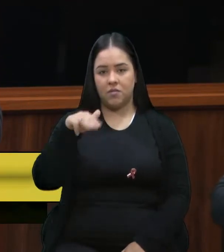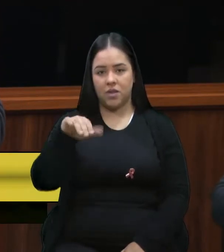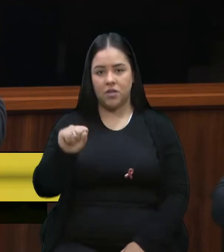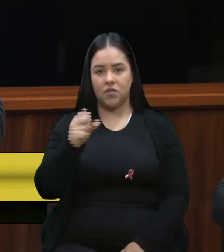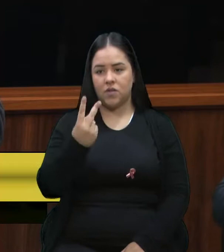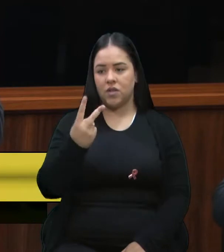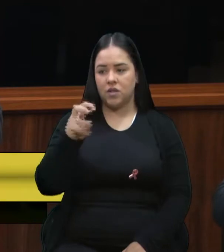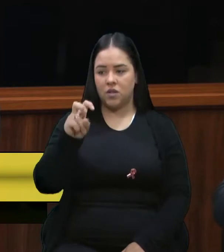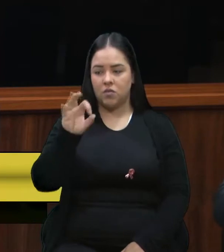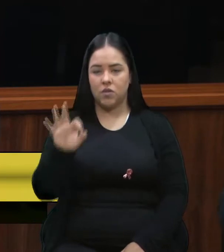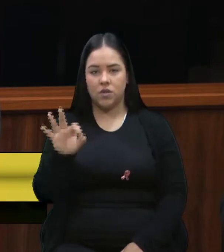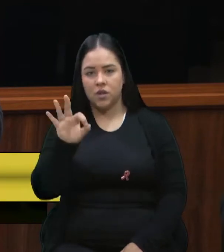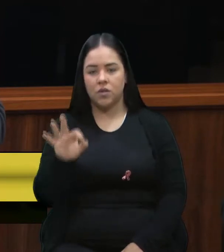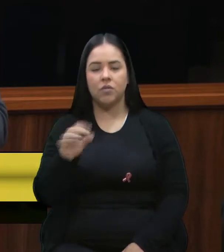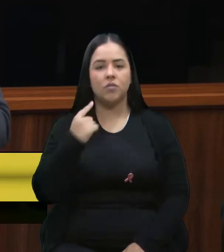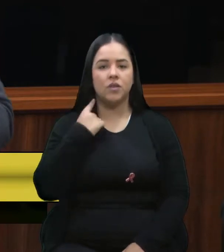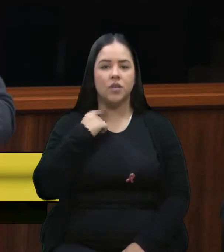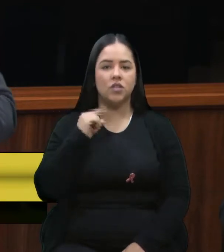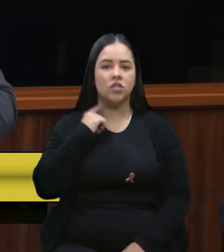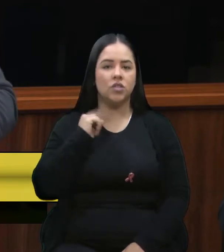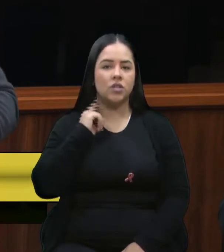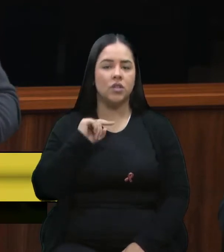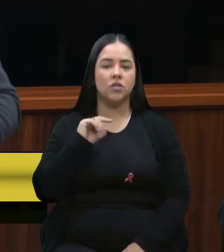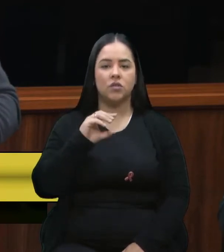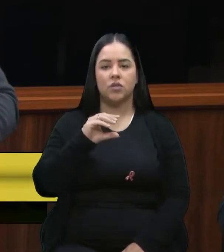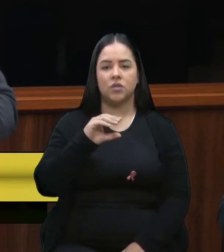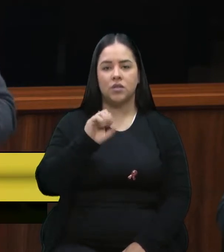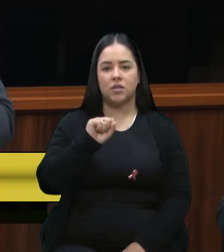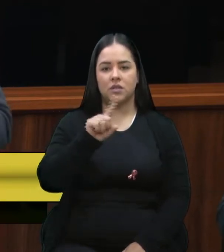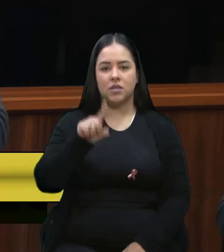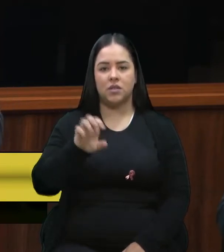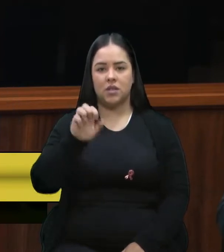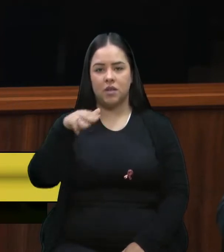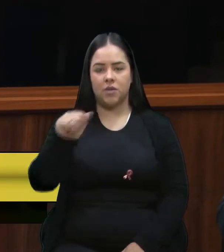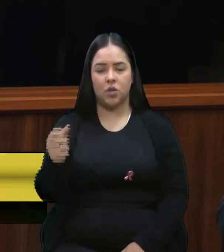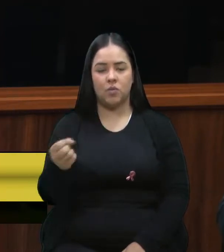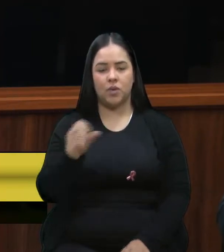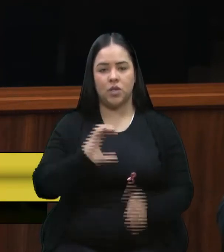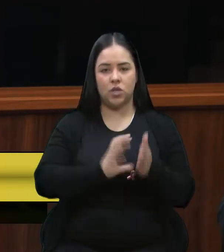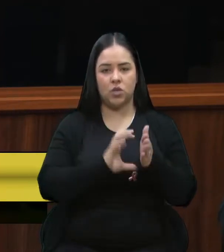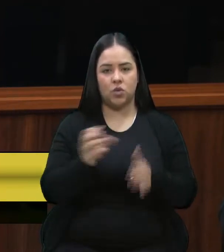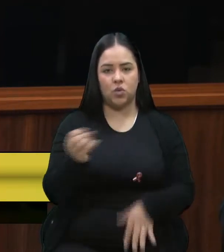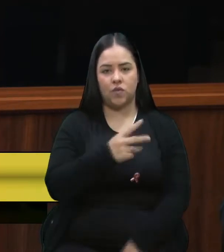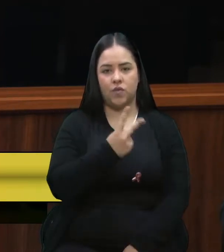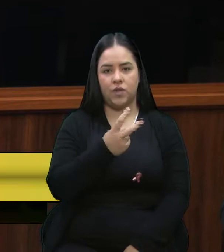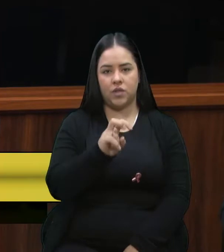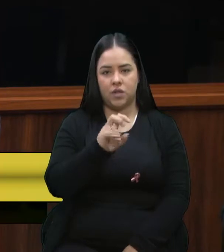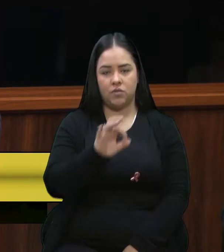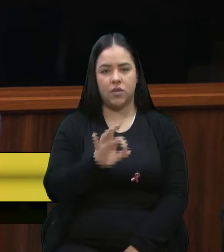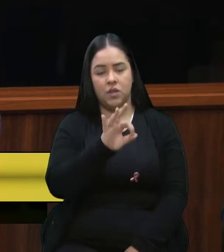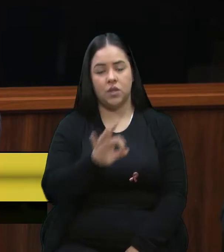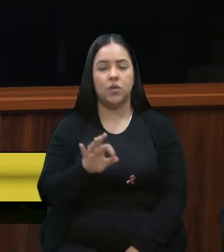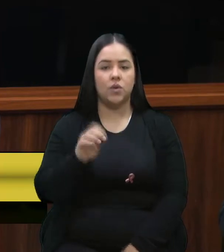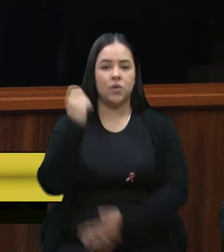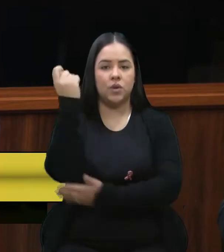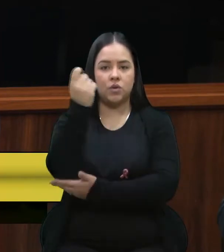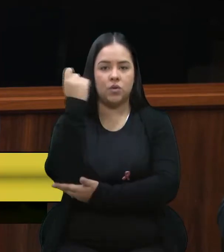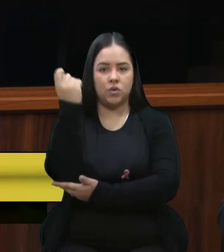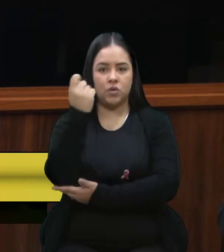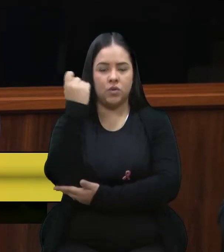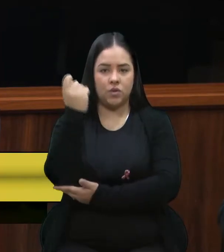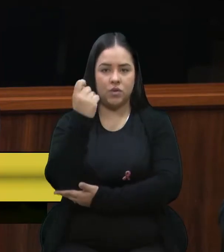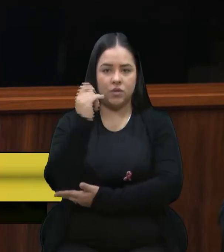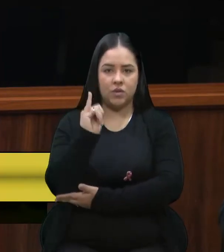Em Minas Gerais, do governador Zema, do Partido Novo, 25%. No Rio Grande do Sul, um